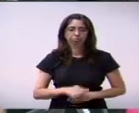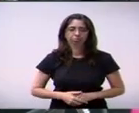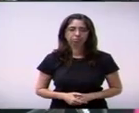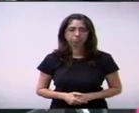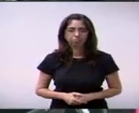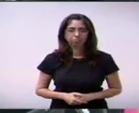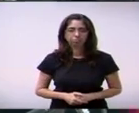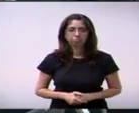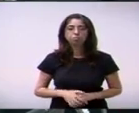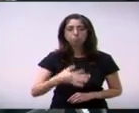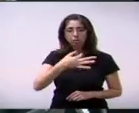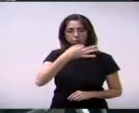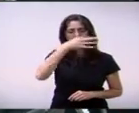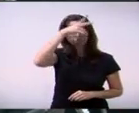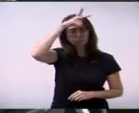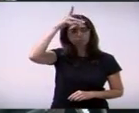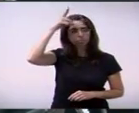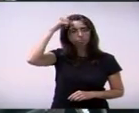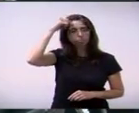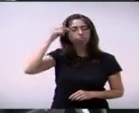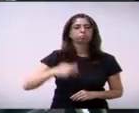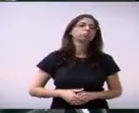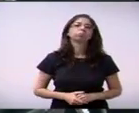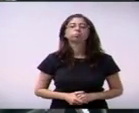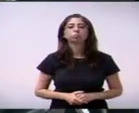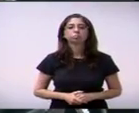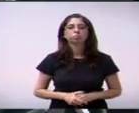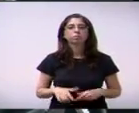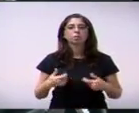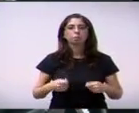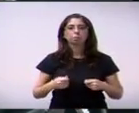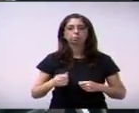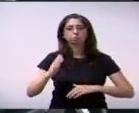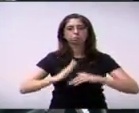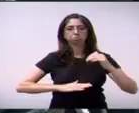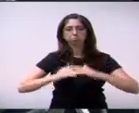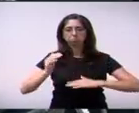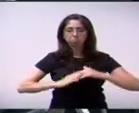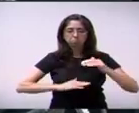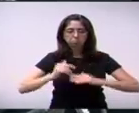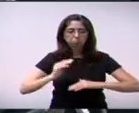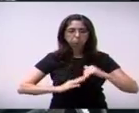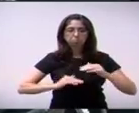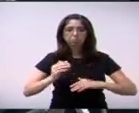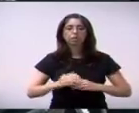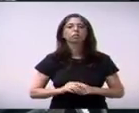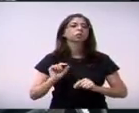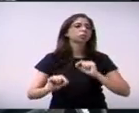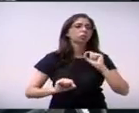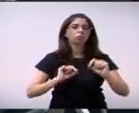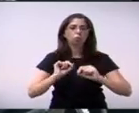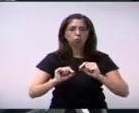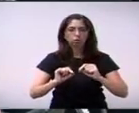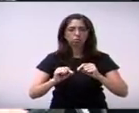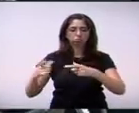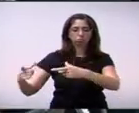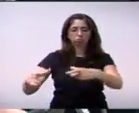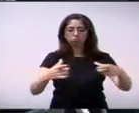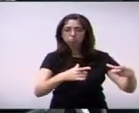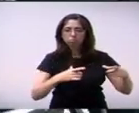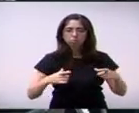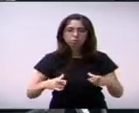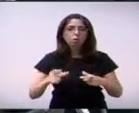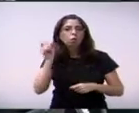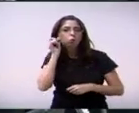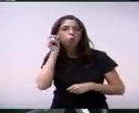sugere ao executivo adesão às oficinas construindo os sistemas municipais de